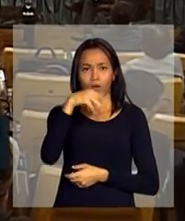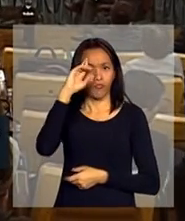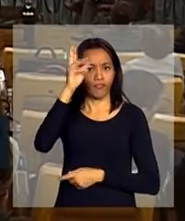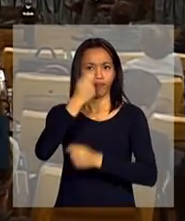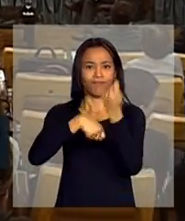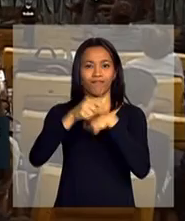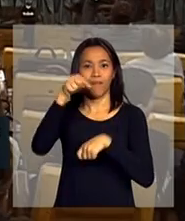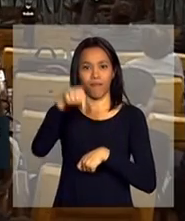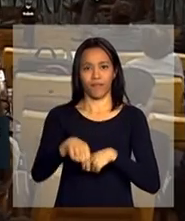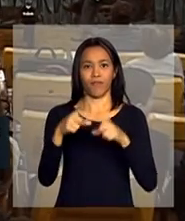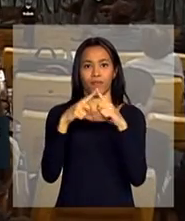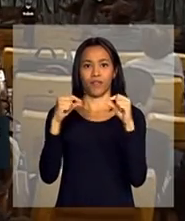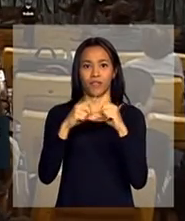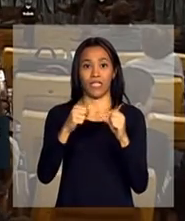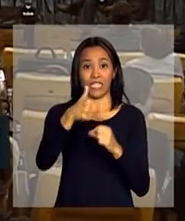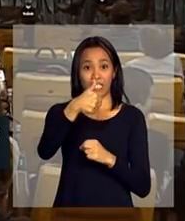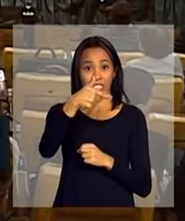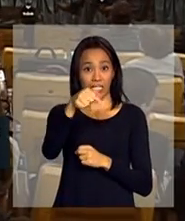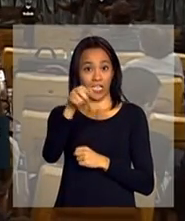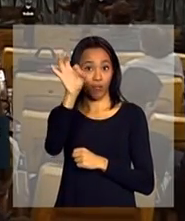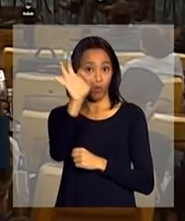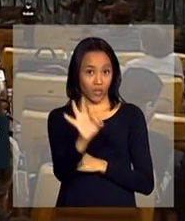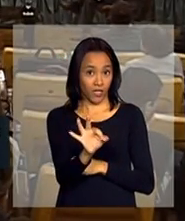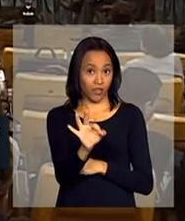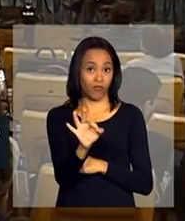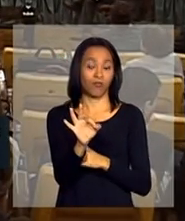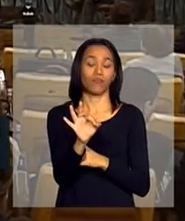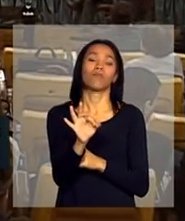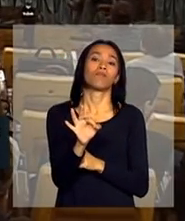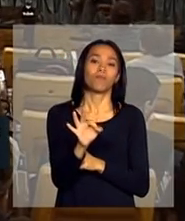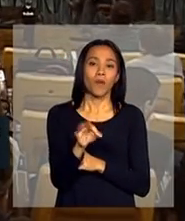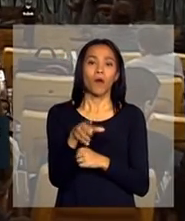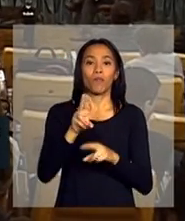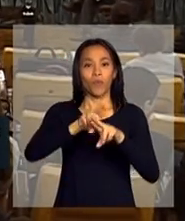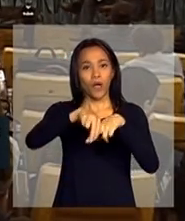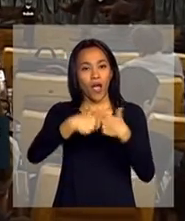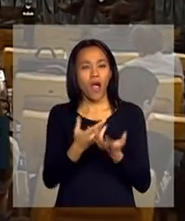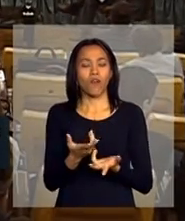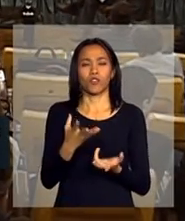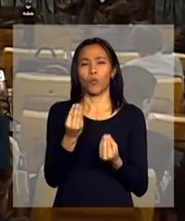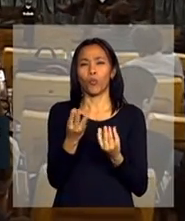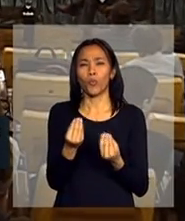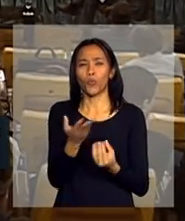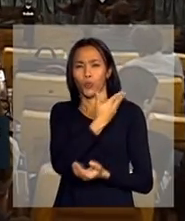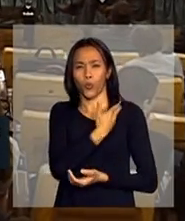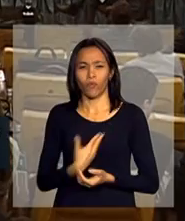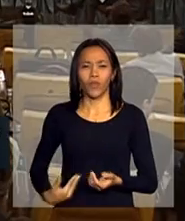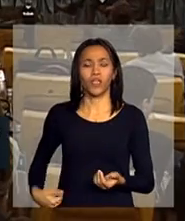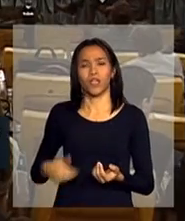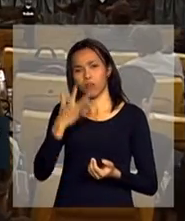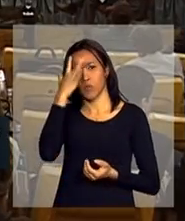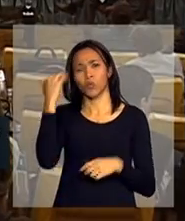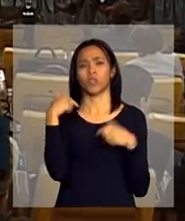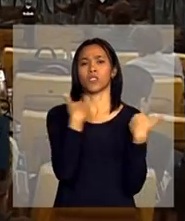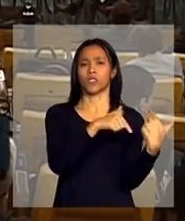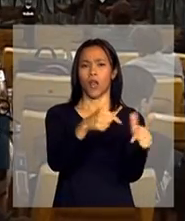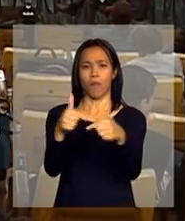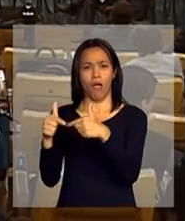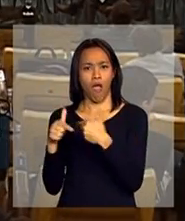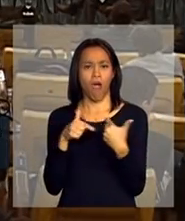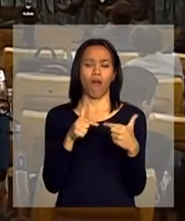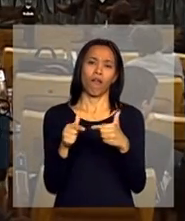Distrito Federal. 17%, a taxa é menor, talvez pela presença de funcionalismo público, etc., mais formal.